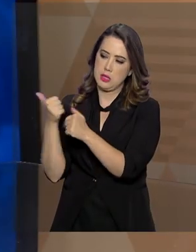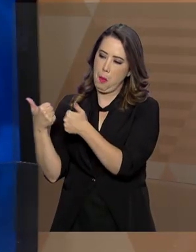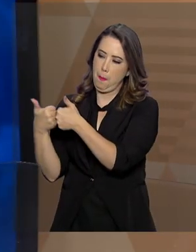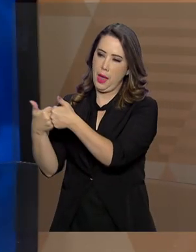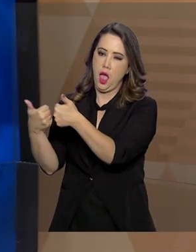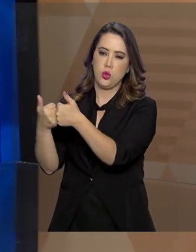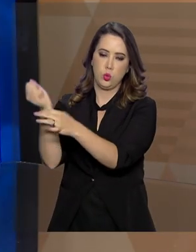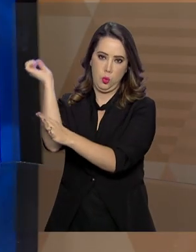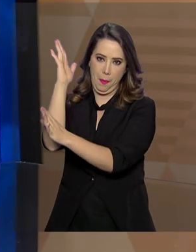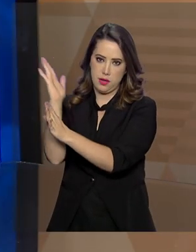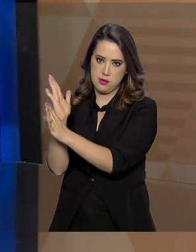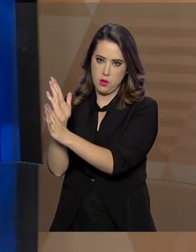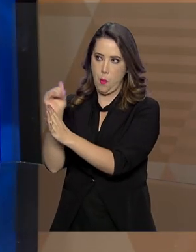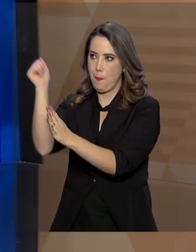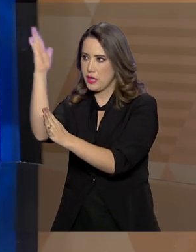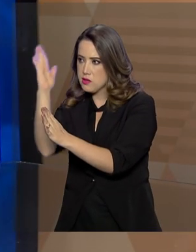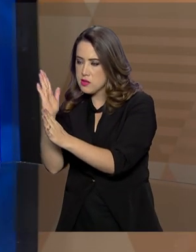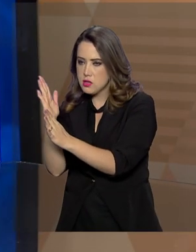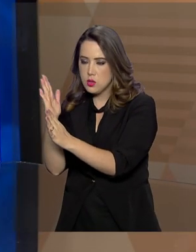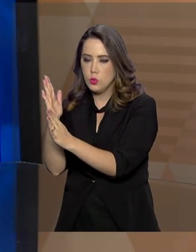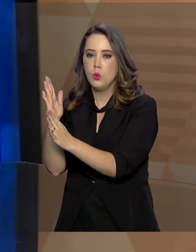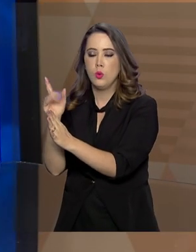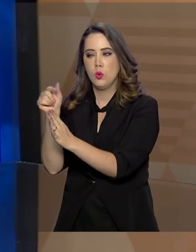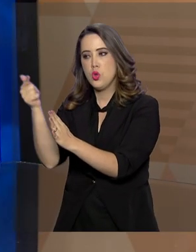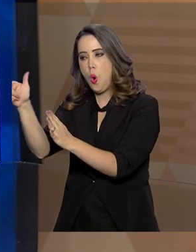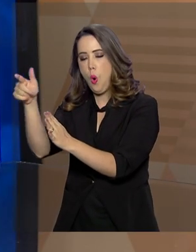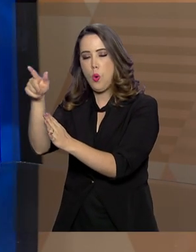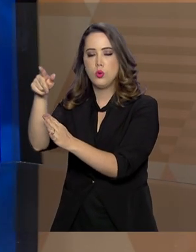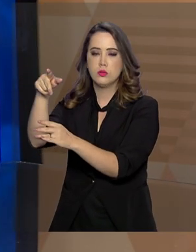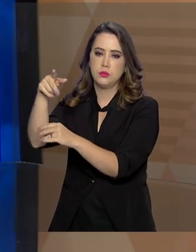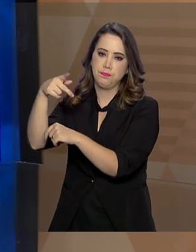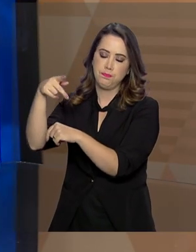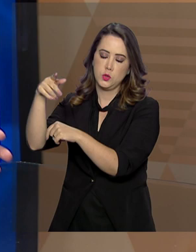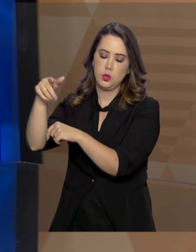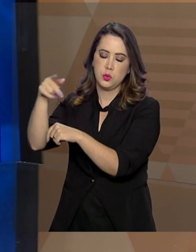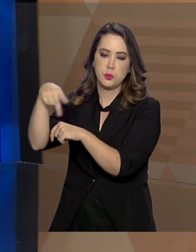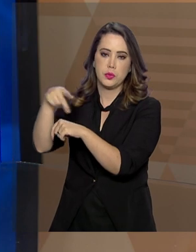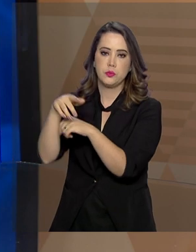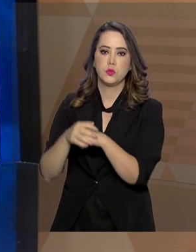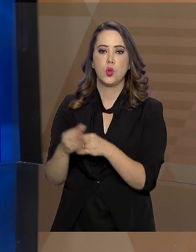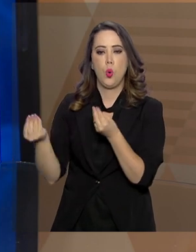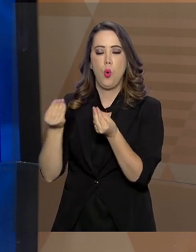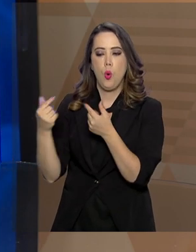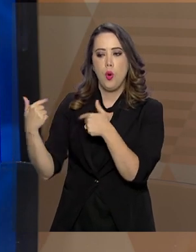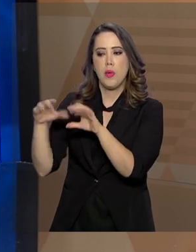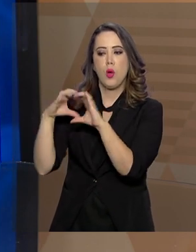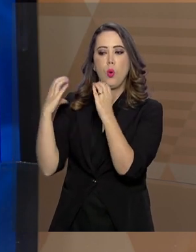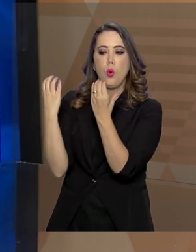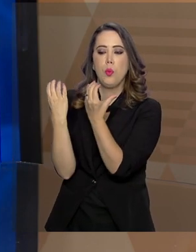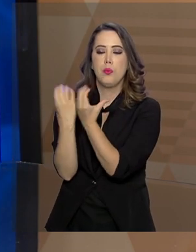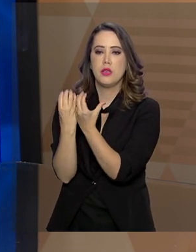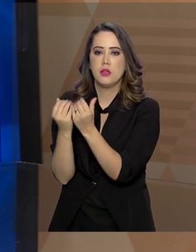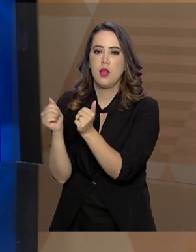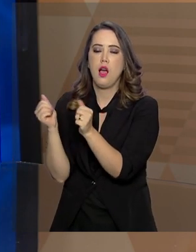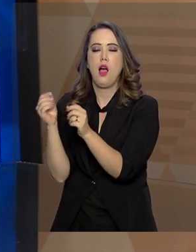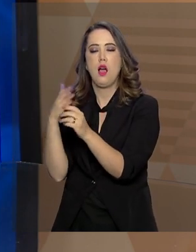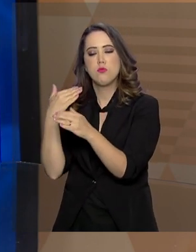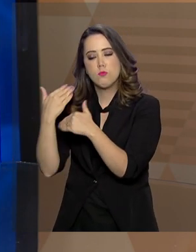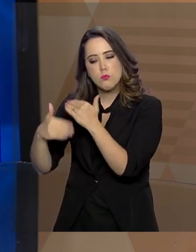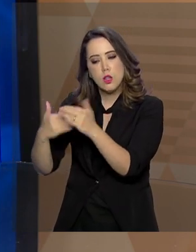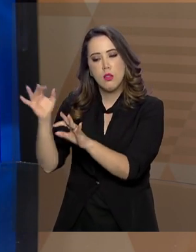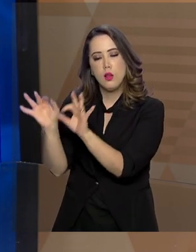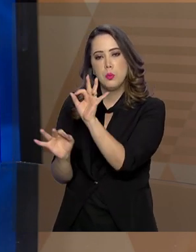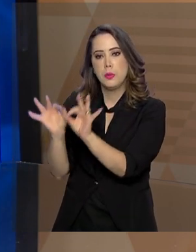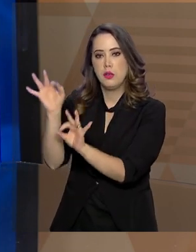A questão do desenvolvimento regional, da participação da comunidade, das pessoas que estão ali na construção do PEPIF também existe,